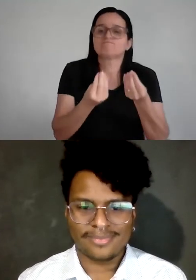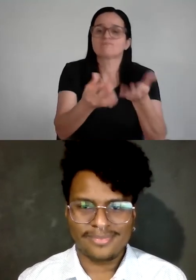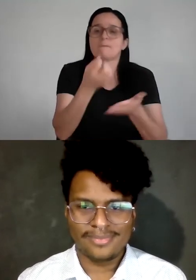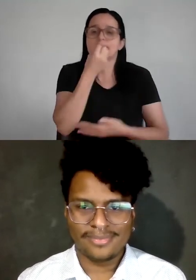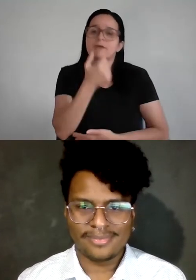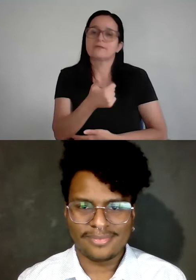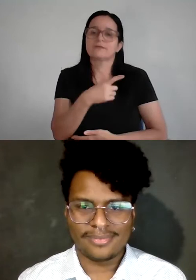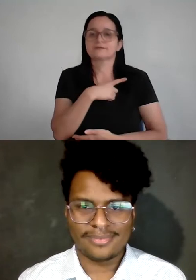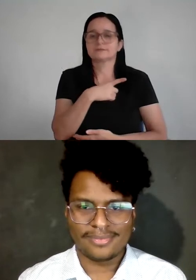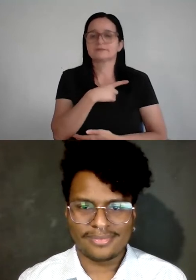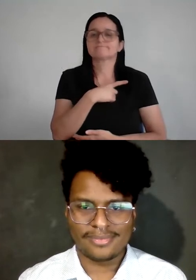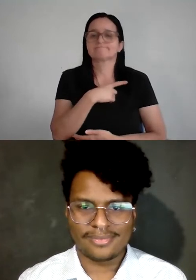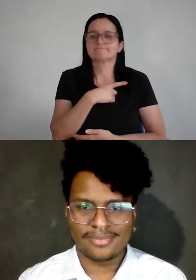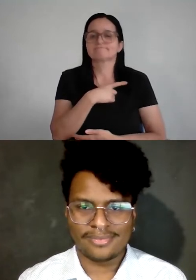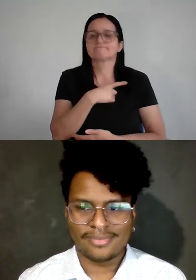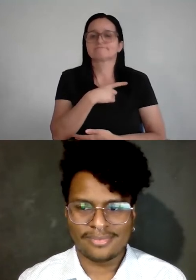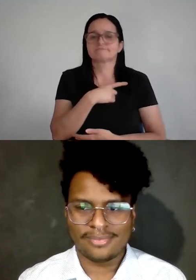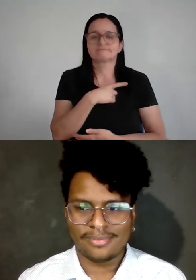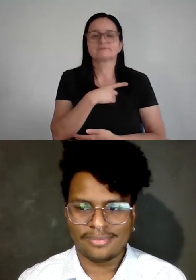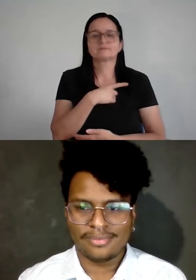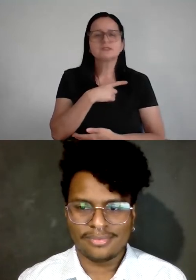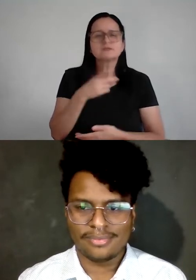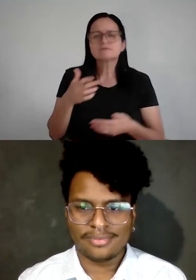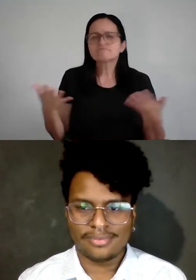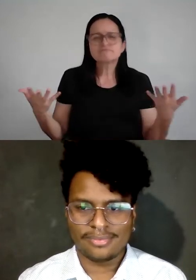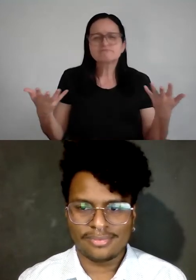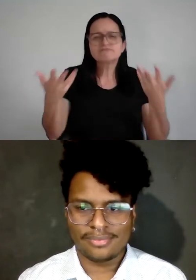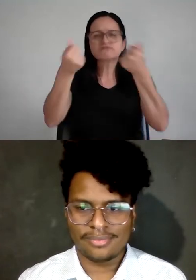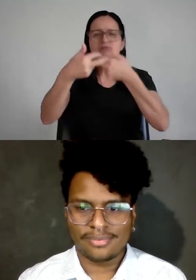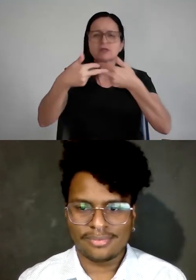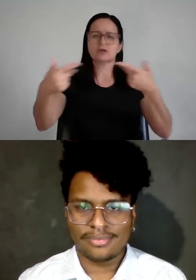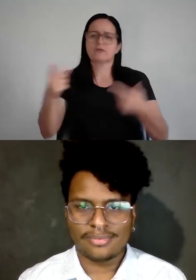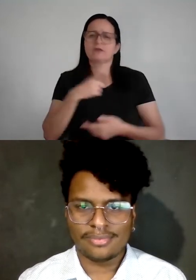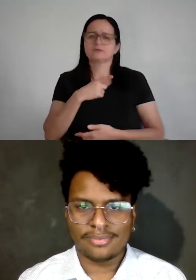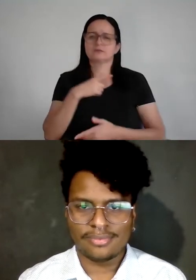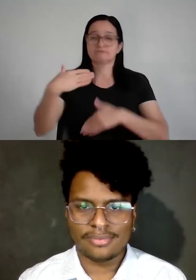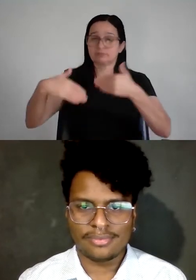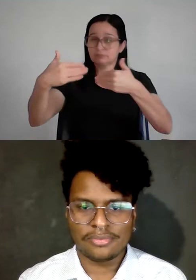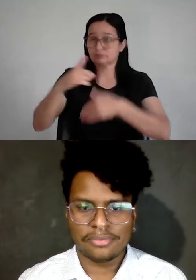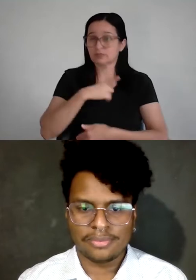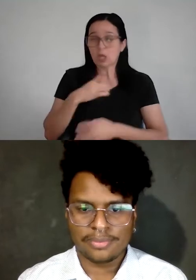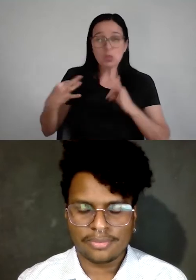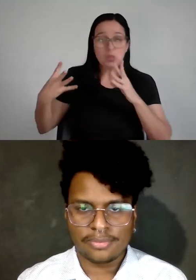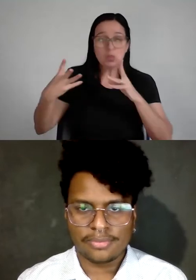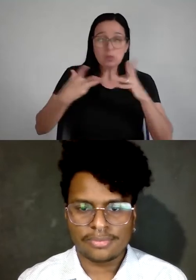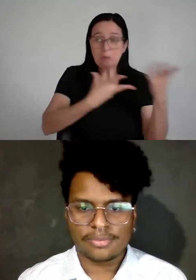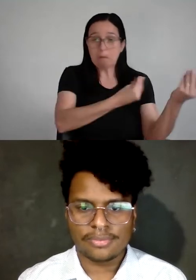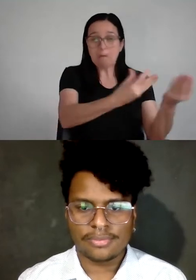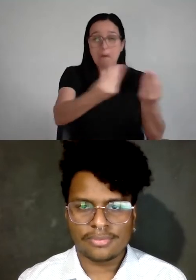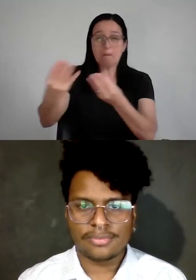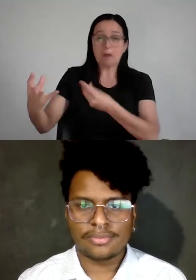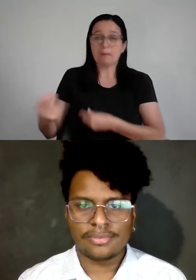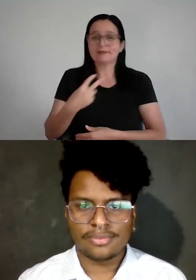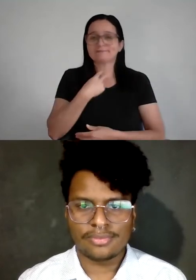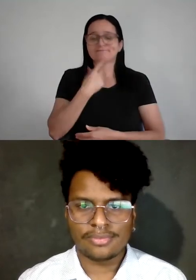você tem que só aprender a fazer na excelência algumas poucas coisas, que você já se diferencia no mercado, agora, querer fazer tudo ao mesmo tempo, aí é